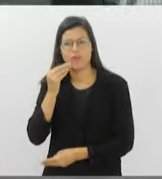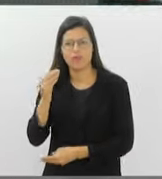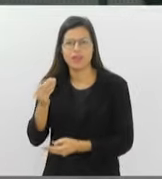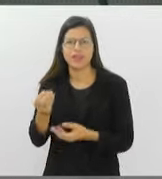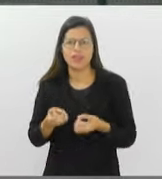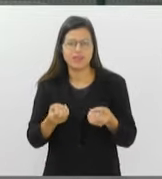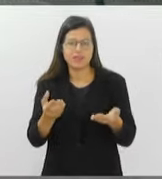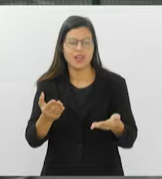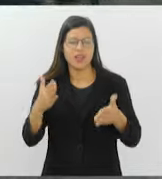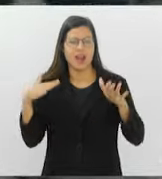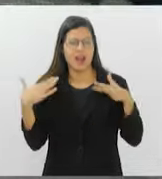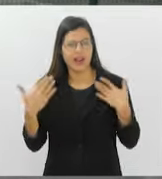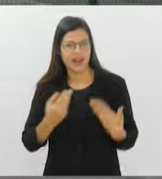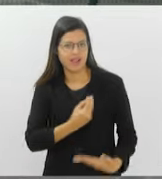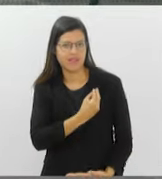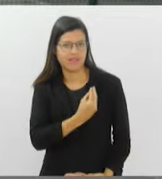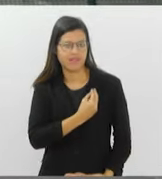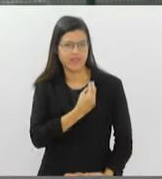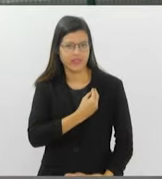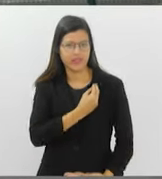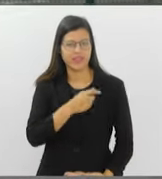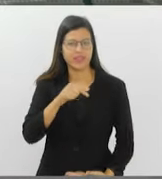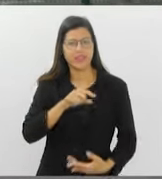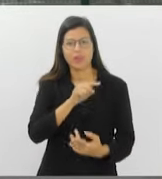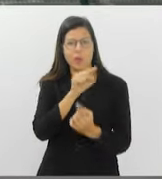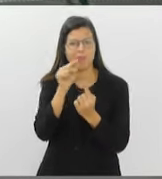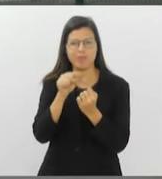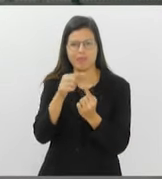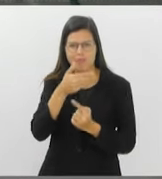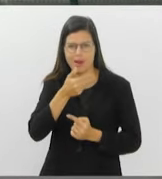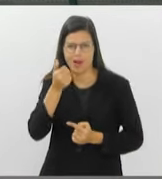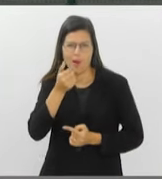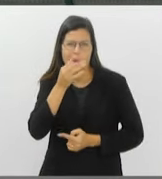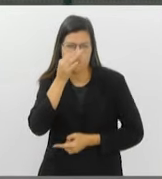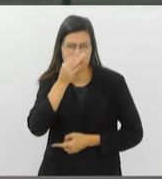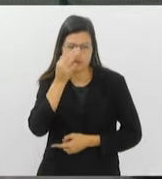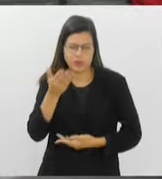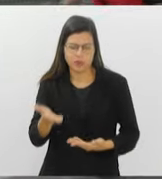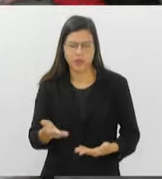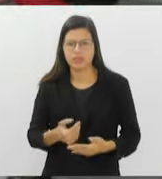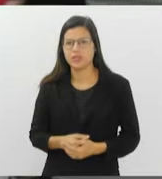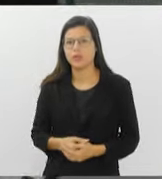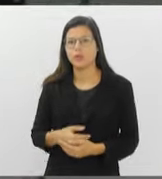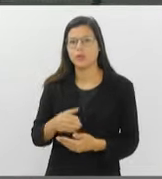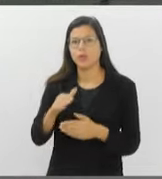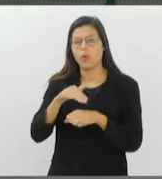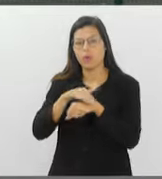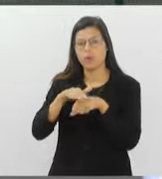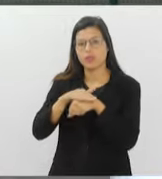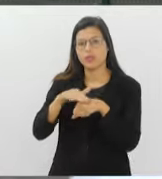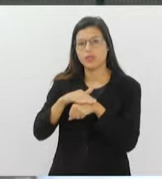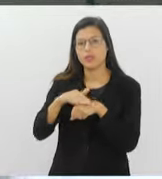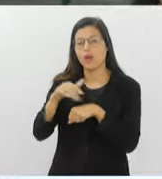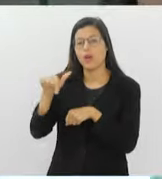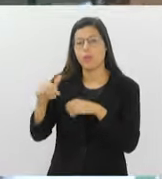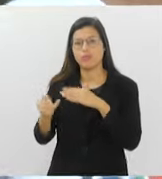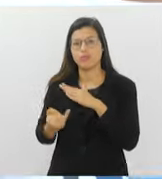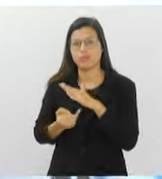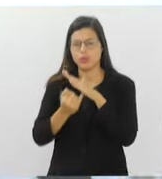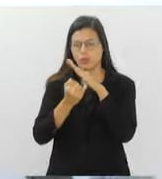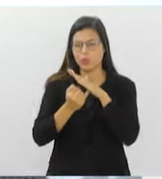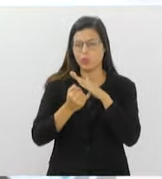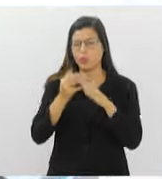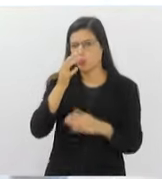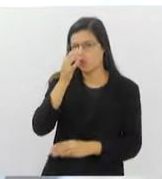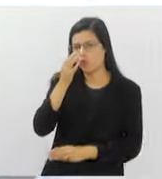mais vida e dando um destino muito melhor pra essas flores, né? Nós vamos conversar com a fundadora da ONG Flor Generosa, a Carmen Couto, pra